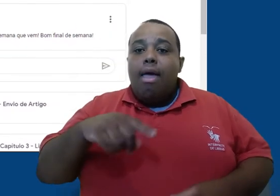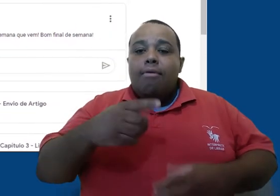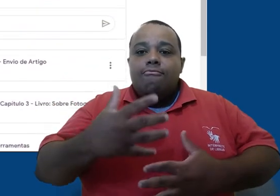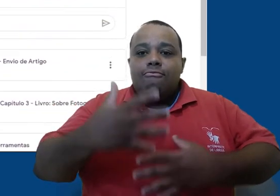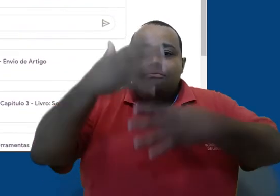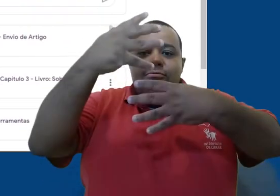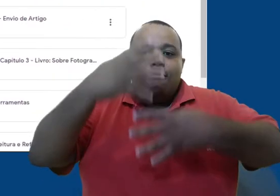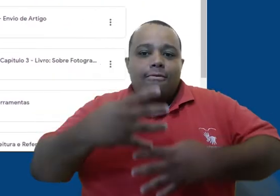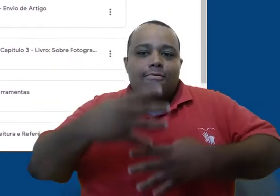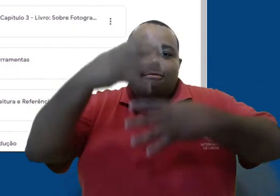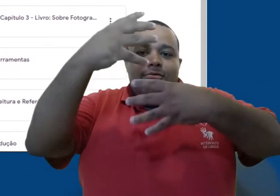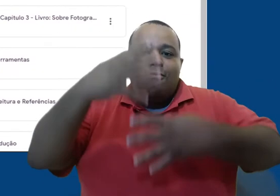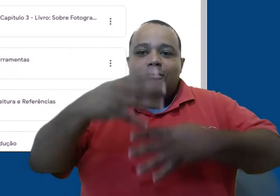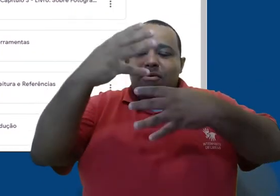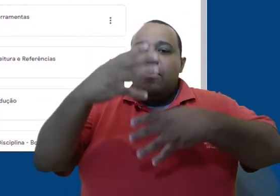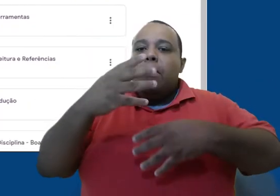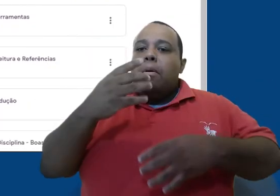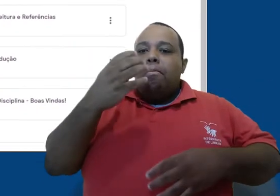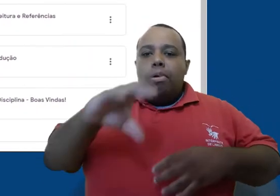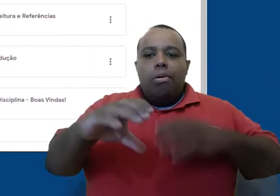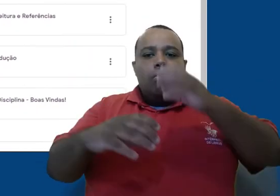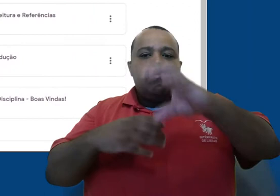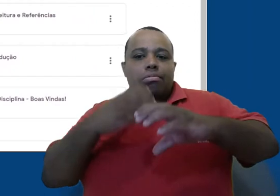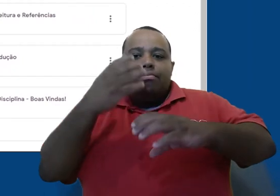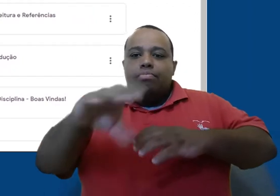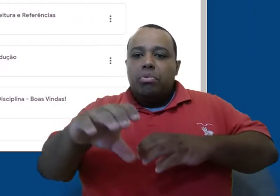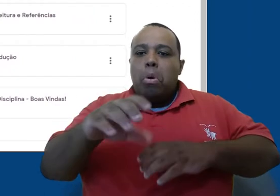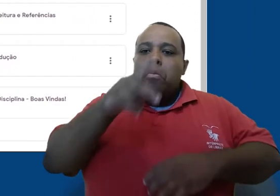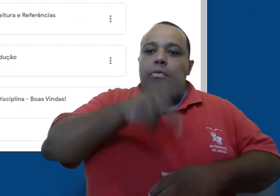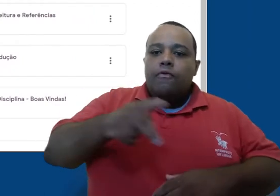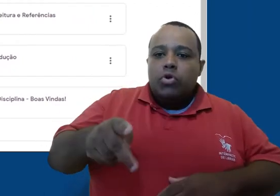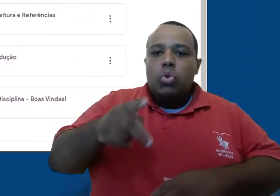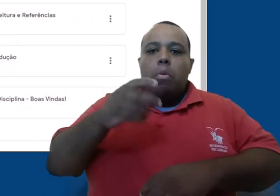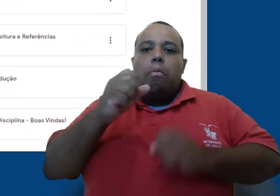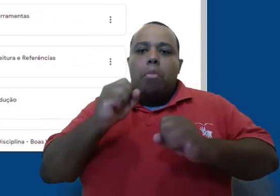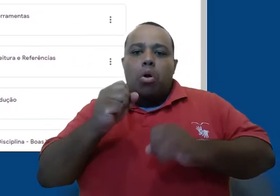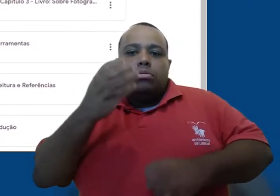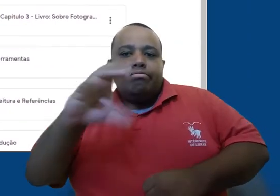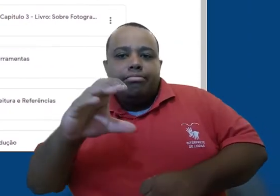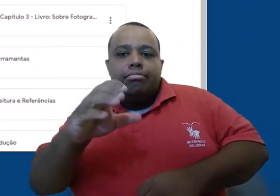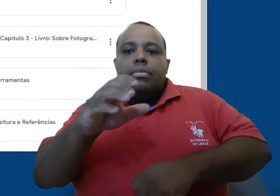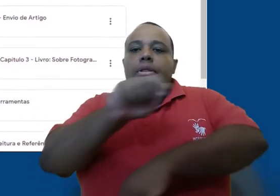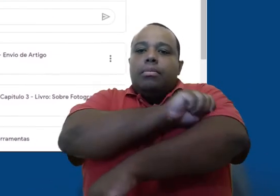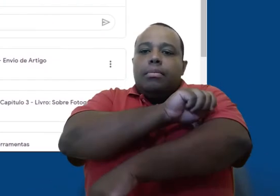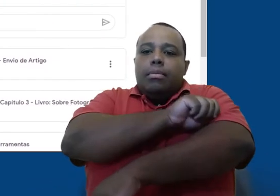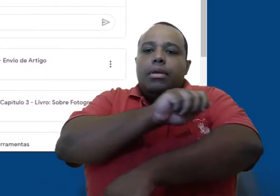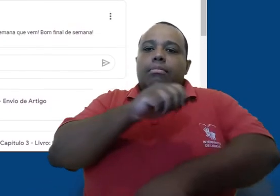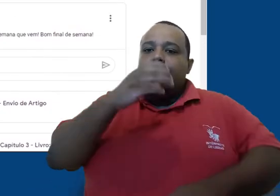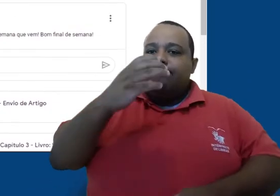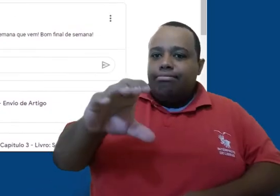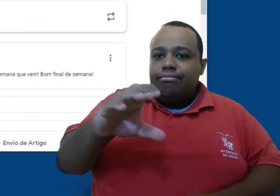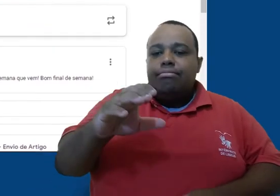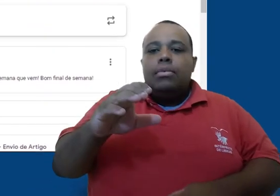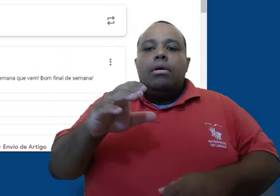por postagens, tanto de professores quanto alunos, e também com a publicação de materiais, atividades, perguntas e etc. À